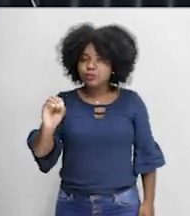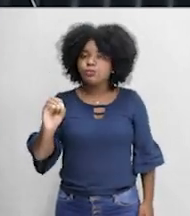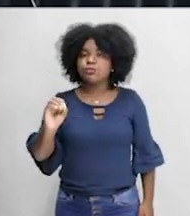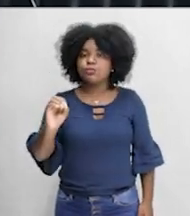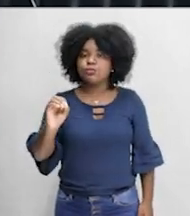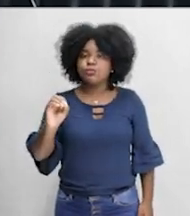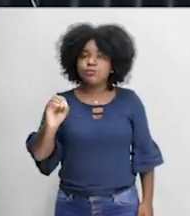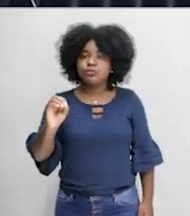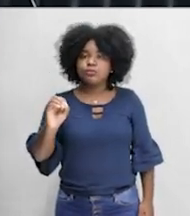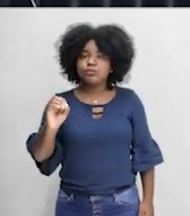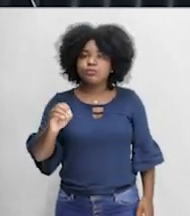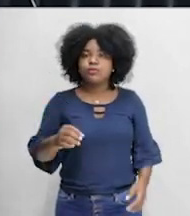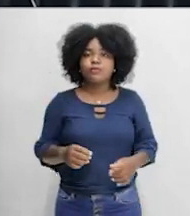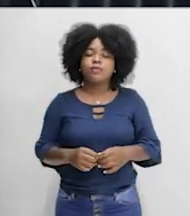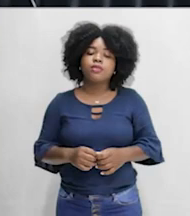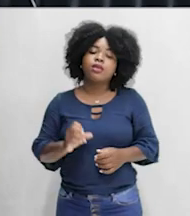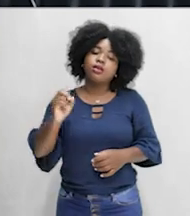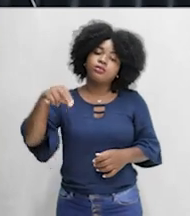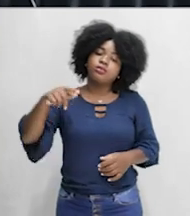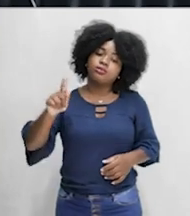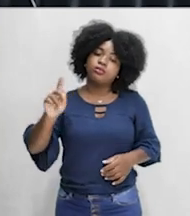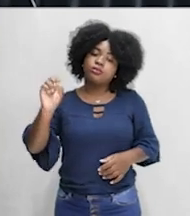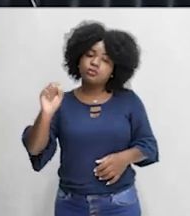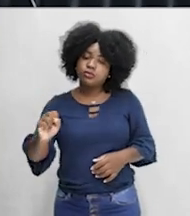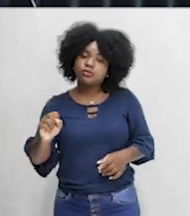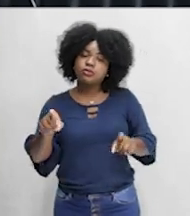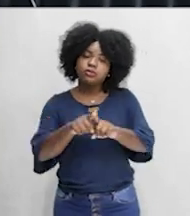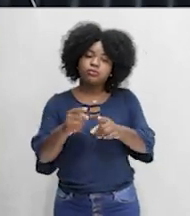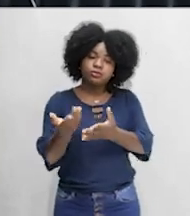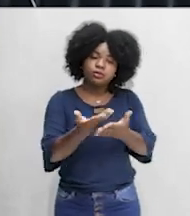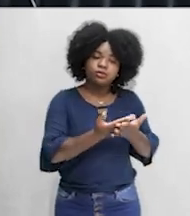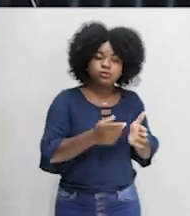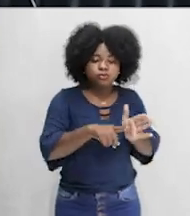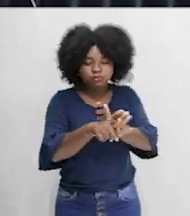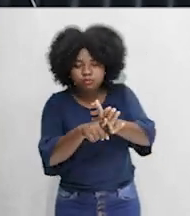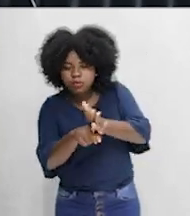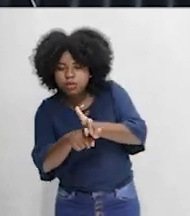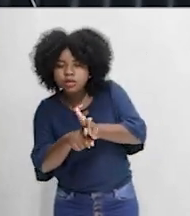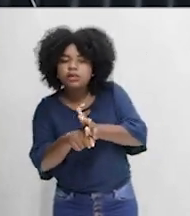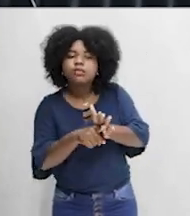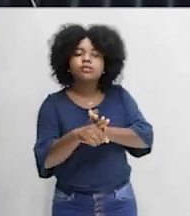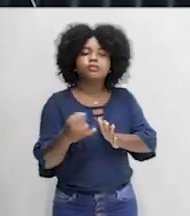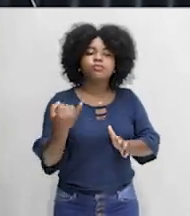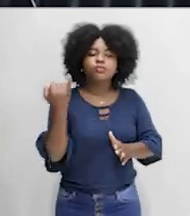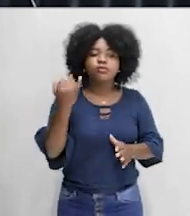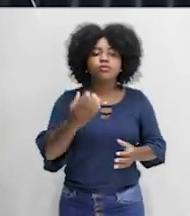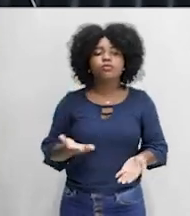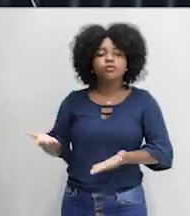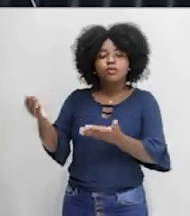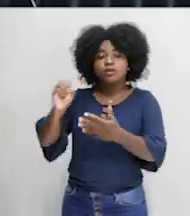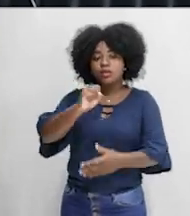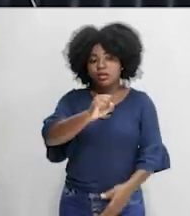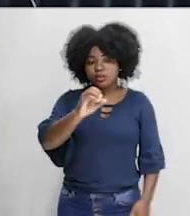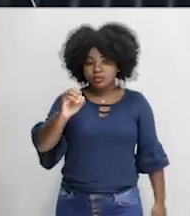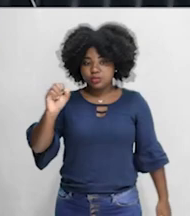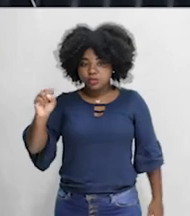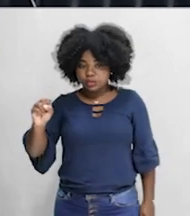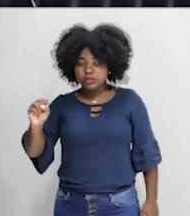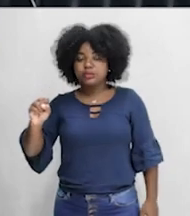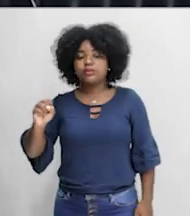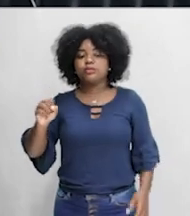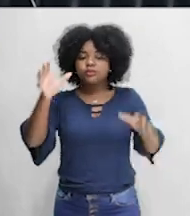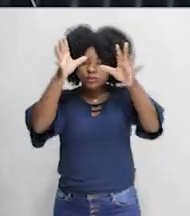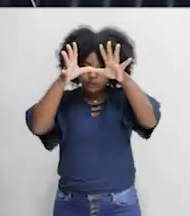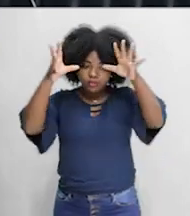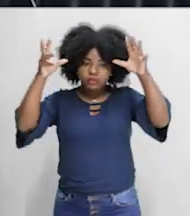executadas. certo? As ONGs também, galera, fazem estudos. Vou citar aqui algumas importantes, como o SOS Mata Atlântica, por exemplo. Nós temos